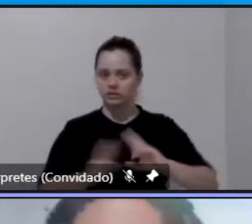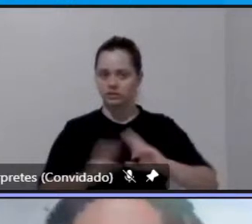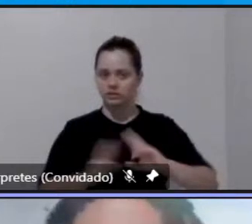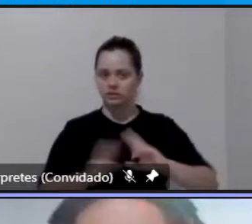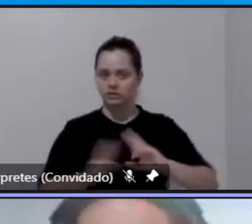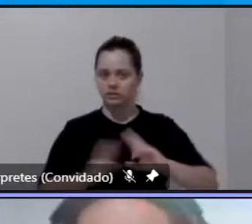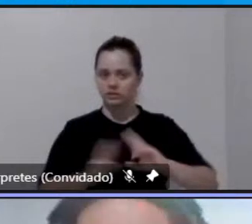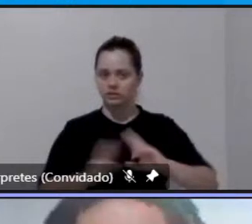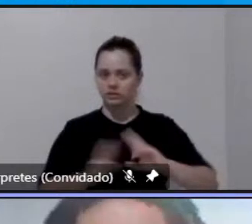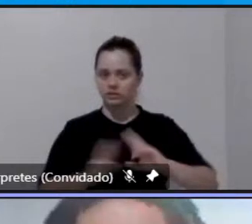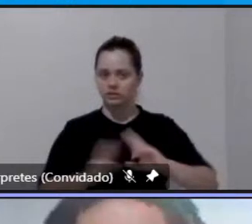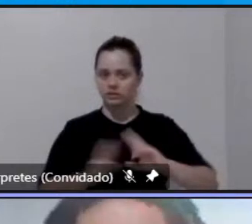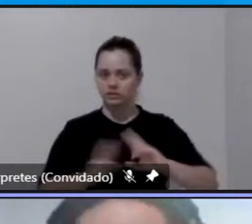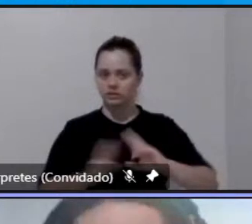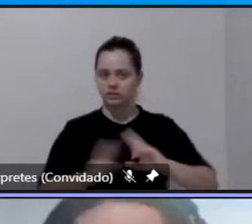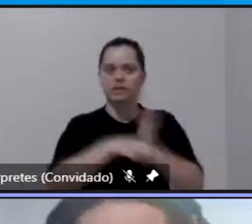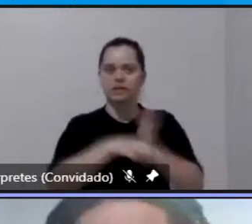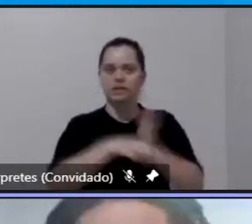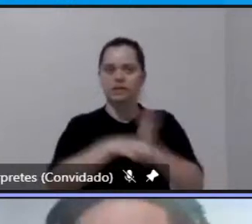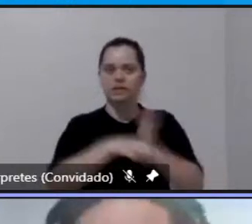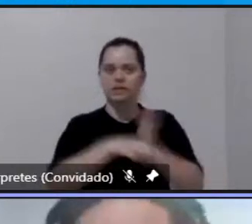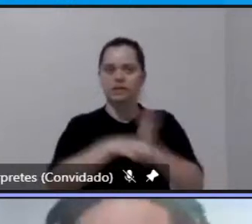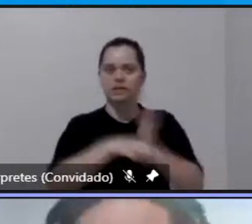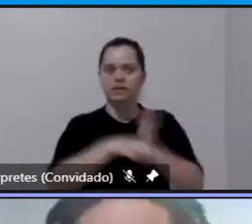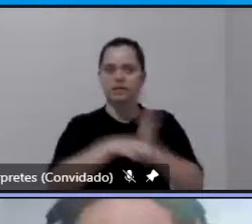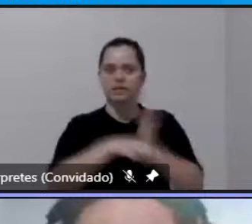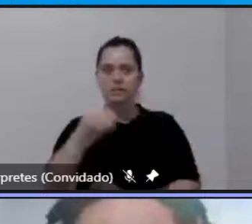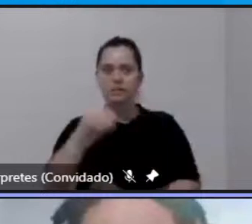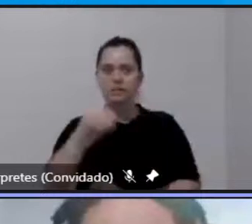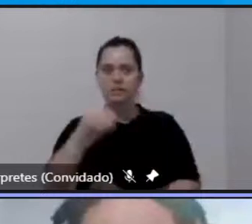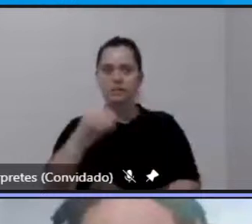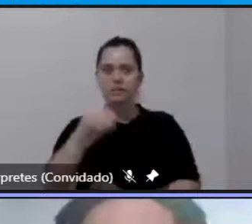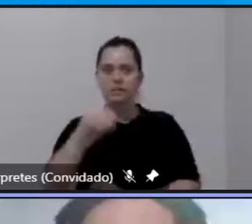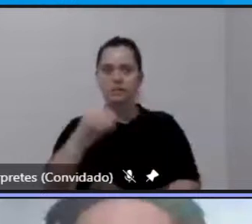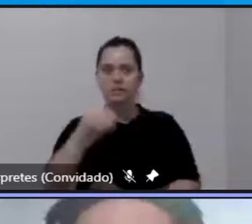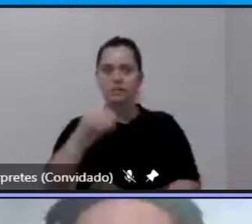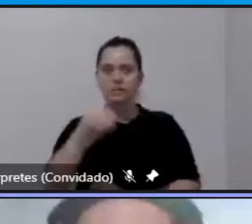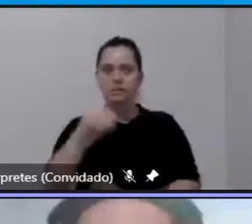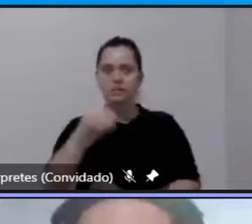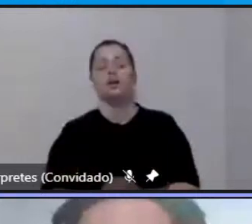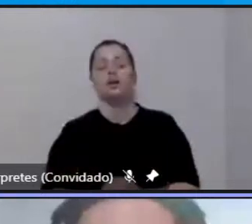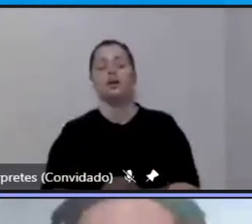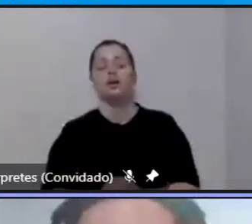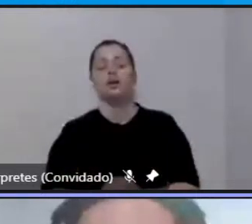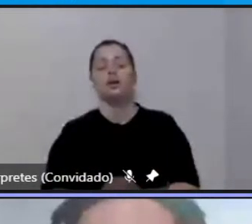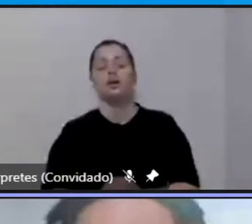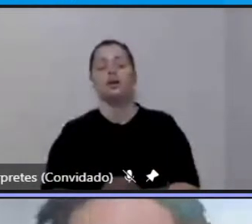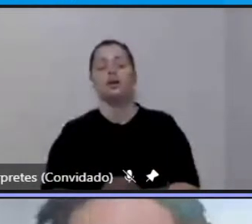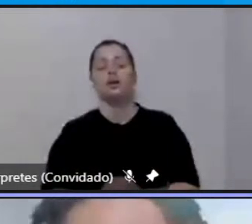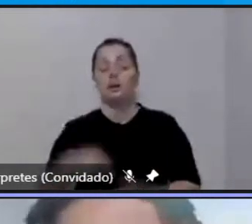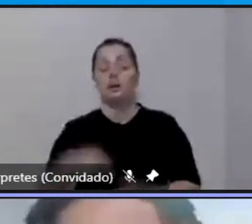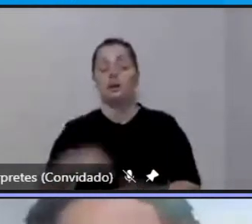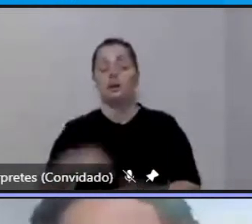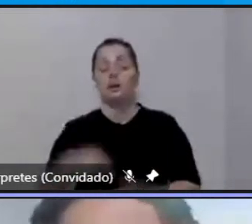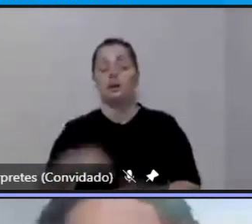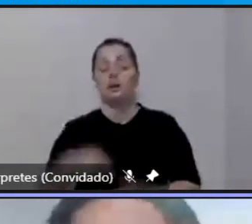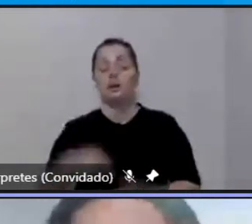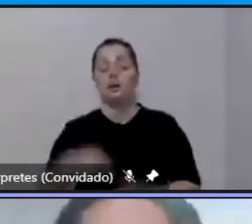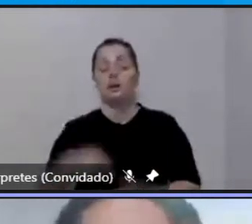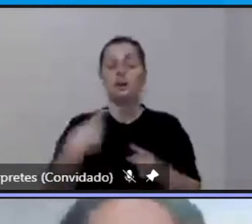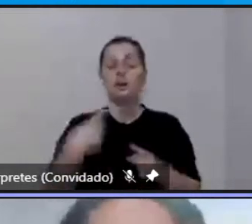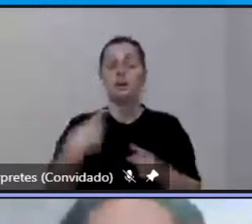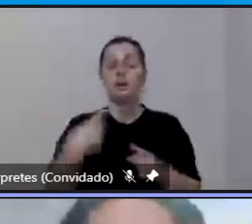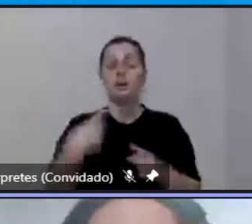modo a pé o modo de deslocamento o modo a pé porque a entrevista foi domiciliar